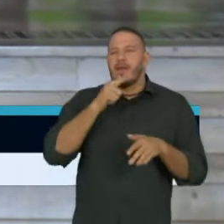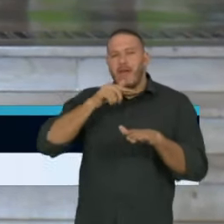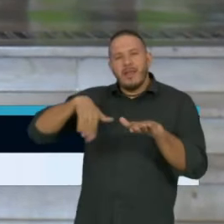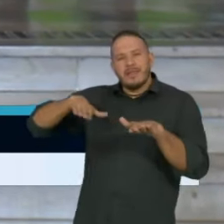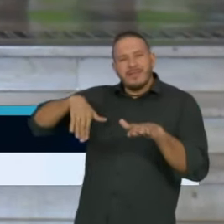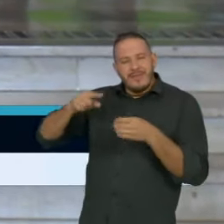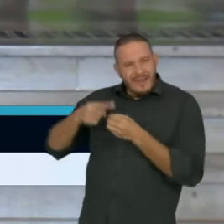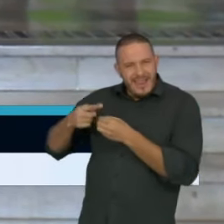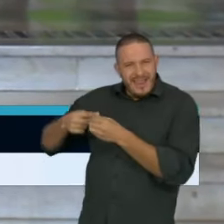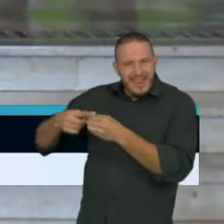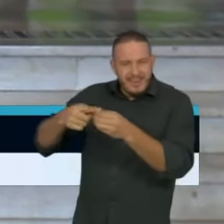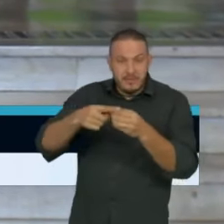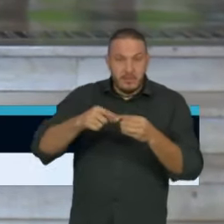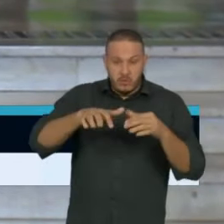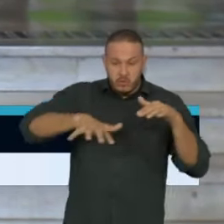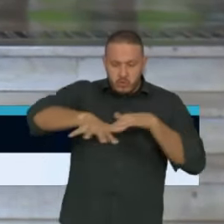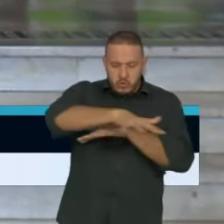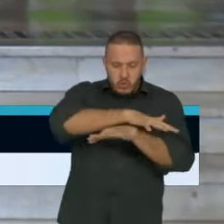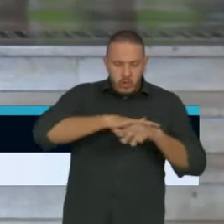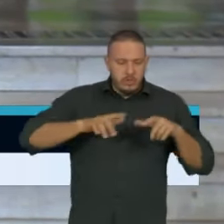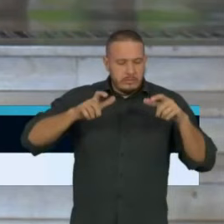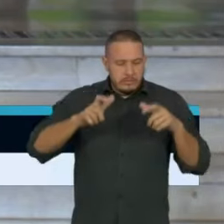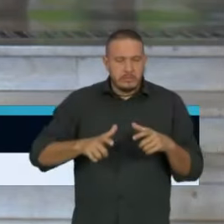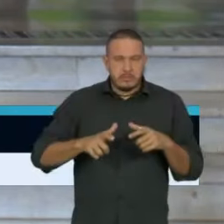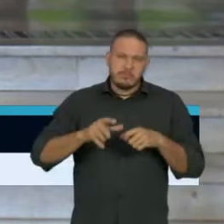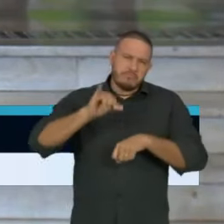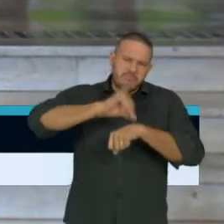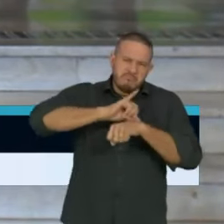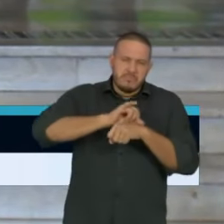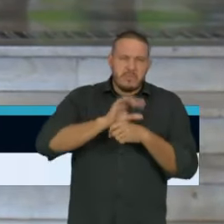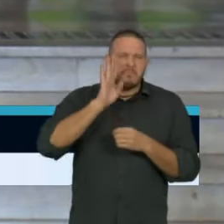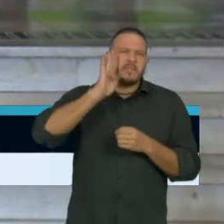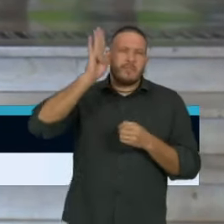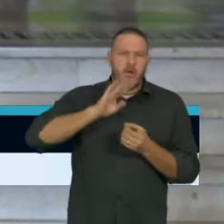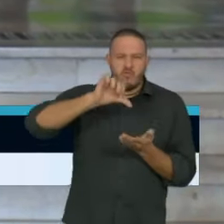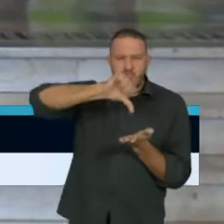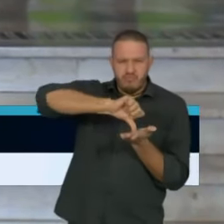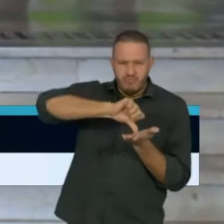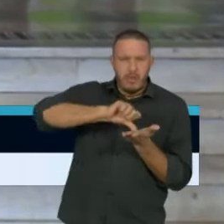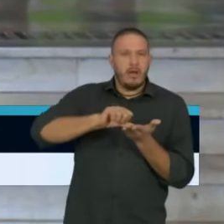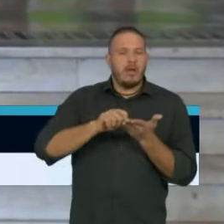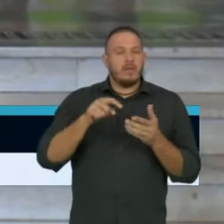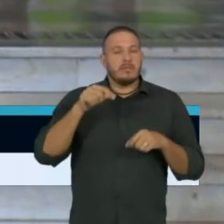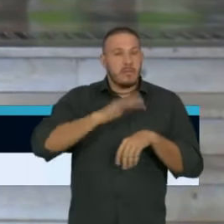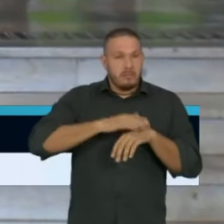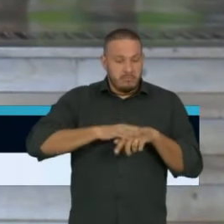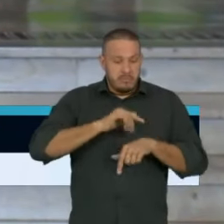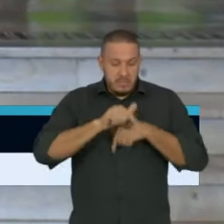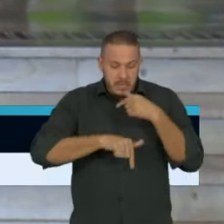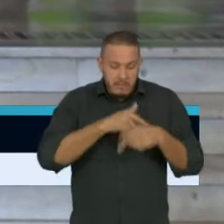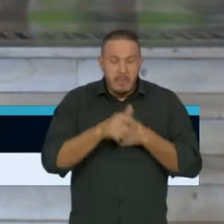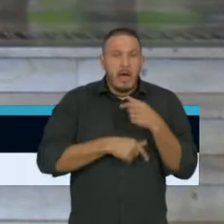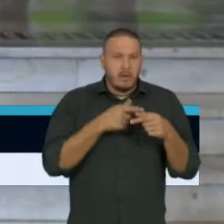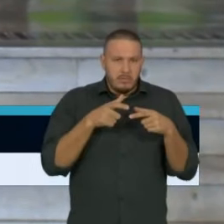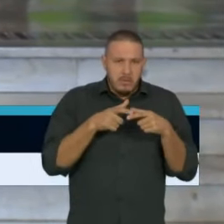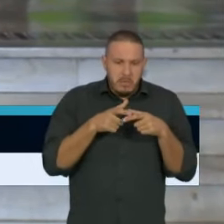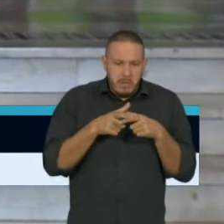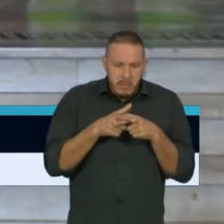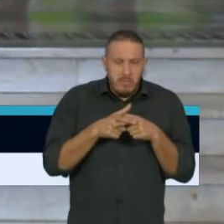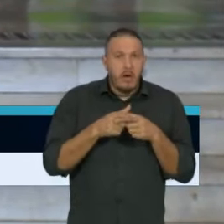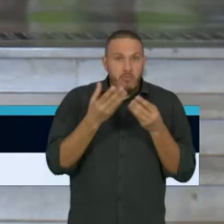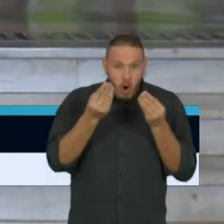quando o município poro ou sede, que você puder chamar, ele diminui a sua atividade, tem uma série de